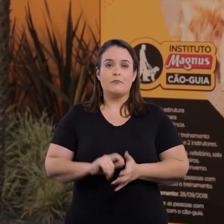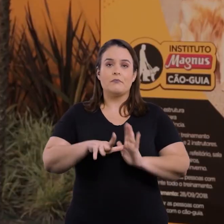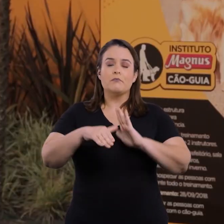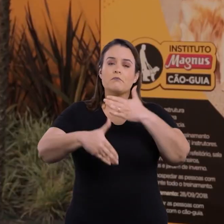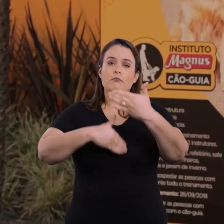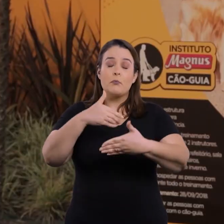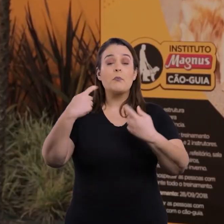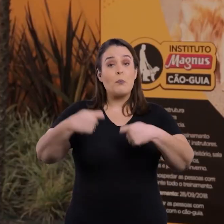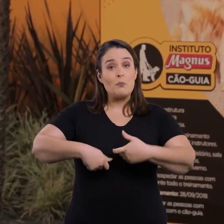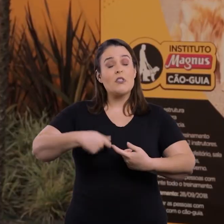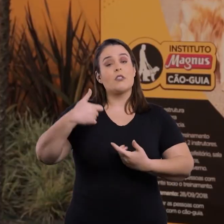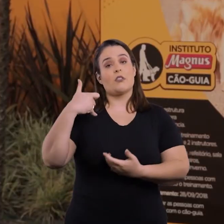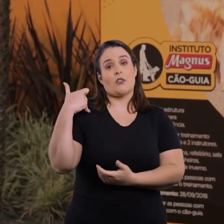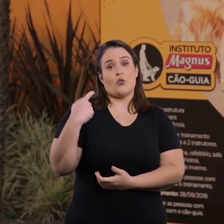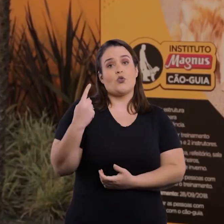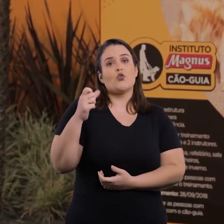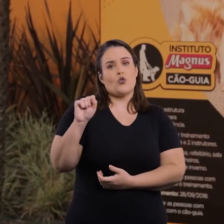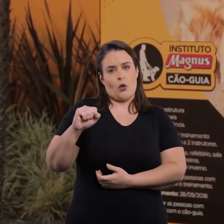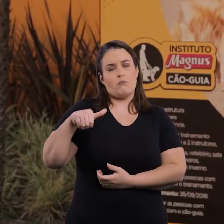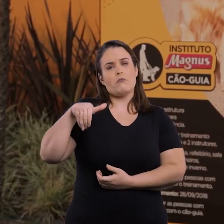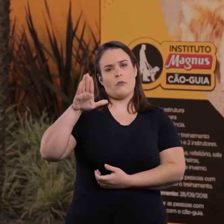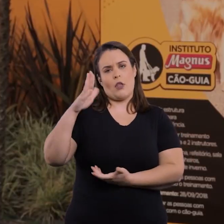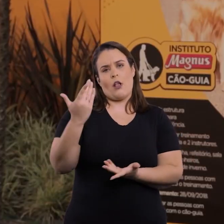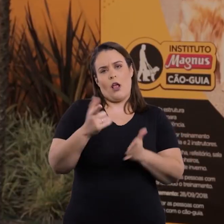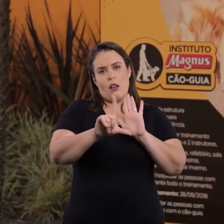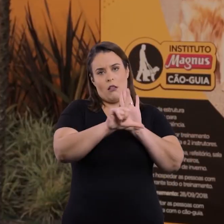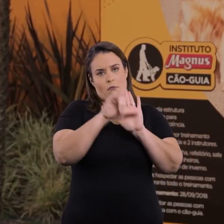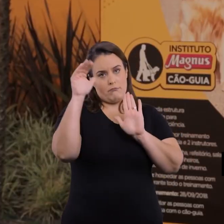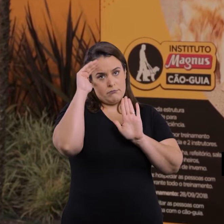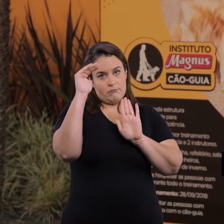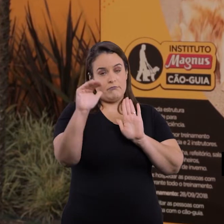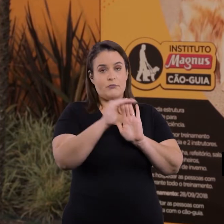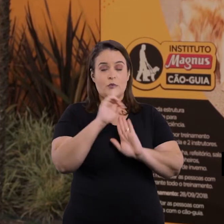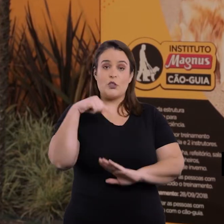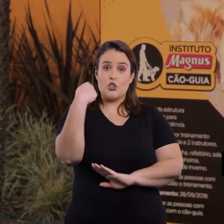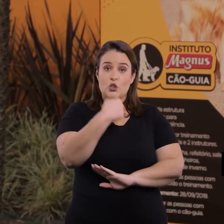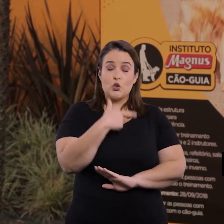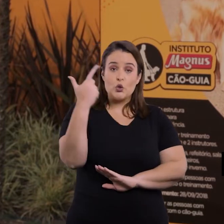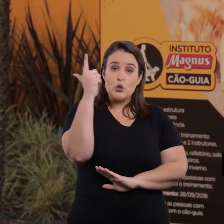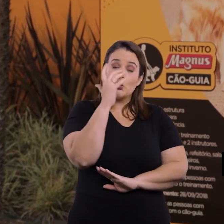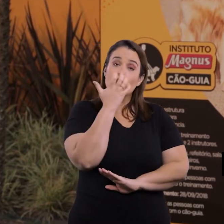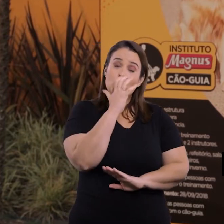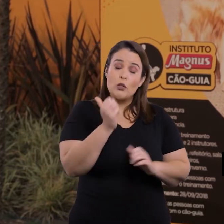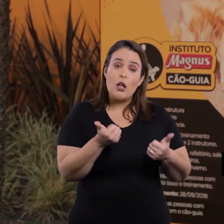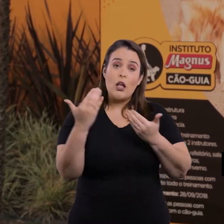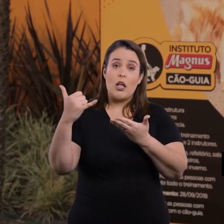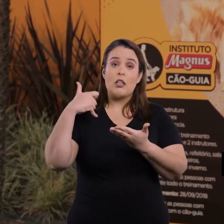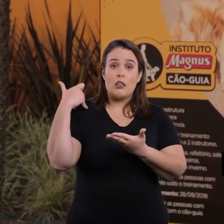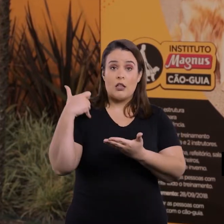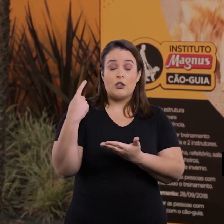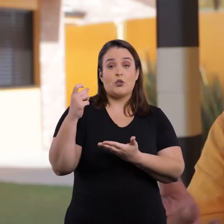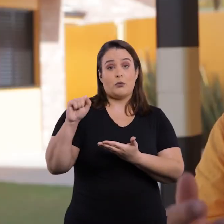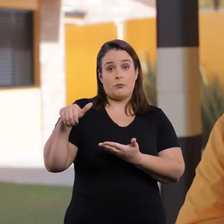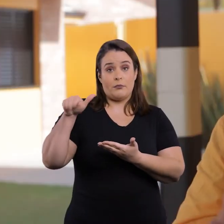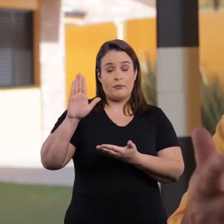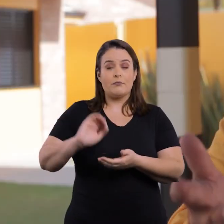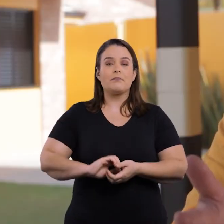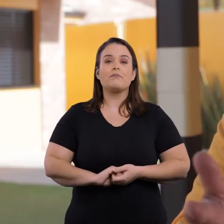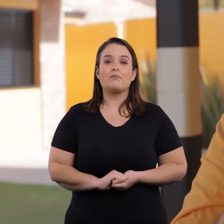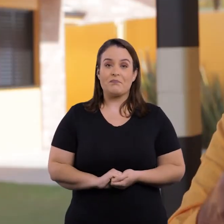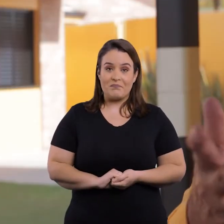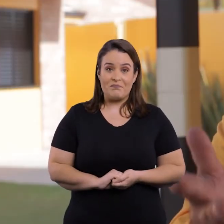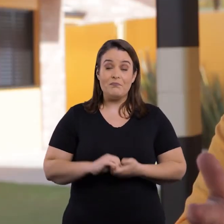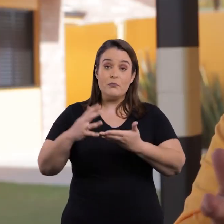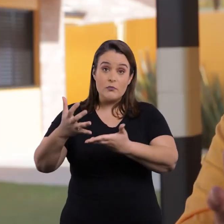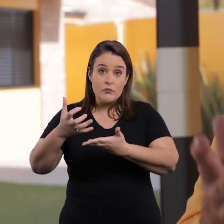disso, ser maior de 18 anos, por questões legais, a gente só consegue fazer a doação para pessoas maiores de idade. Você vai se